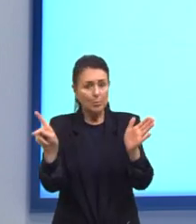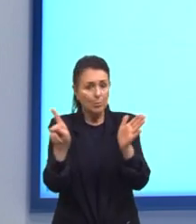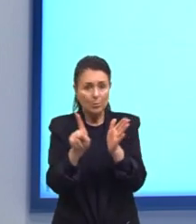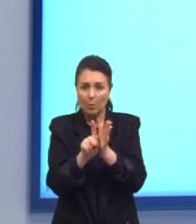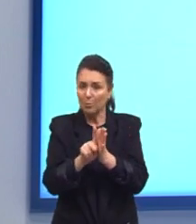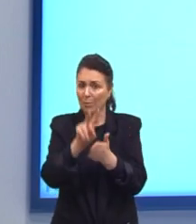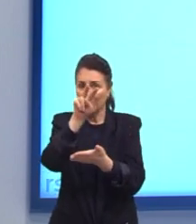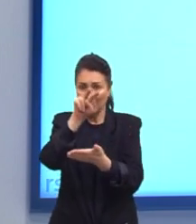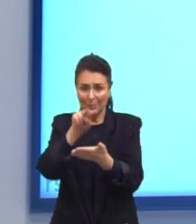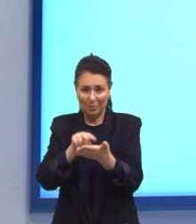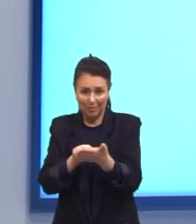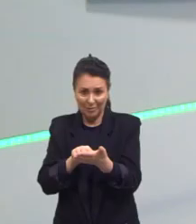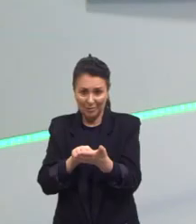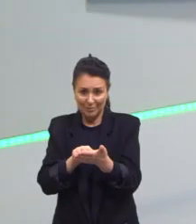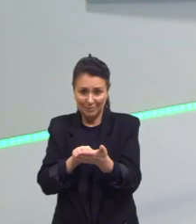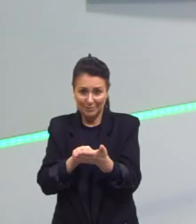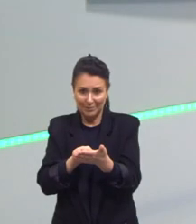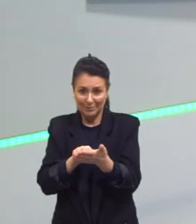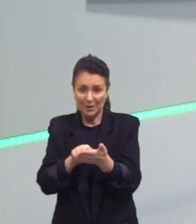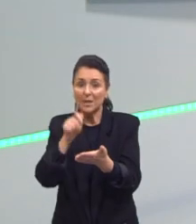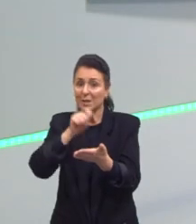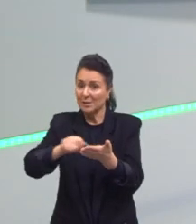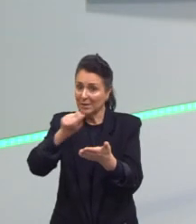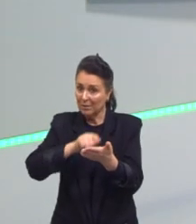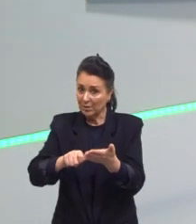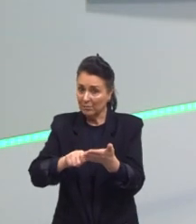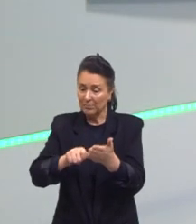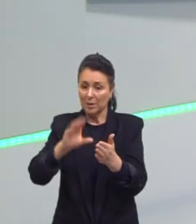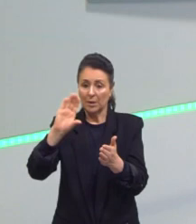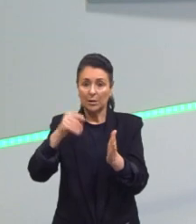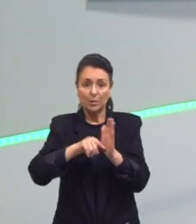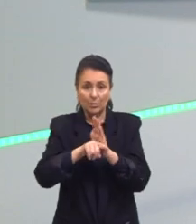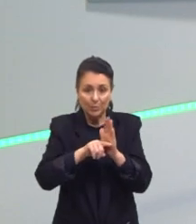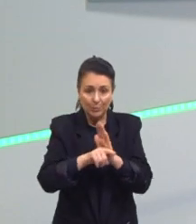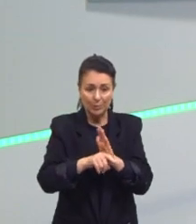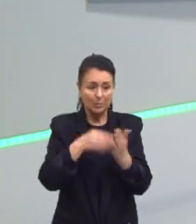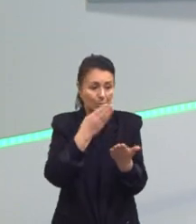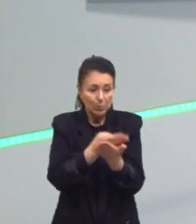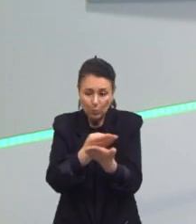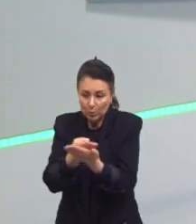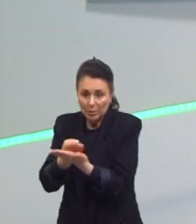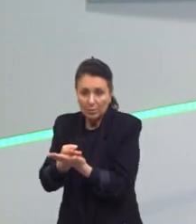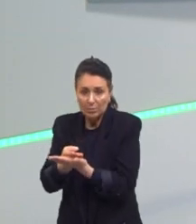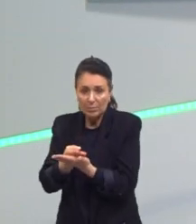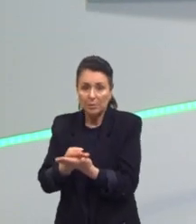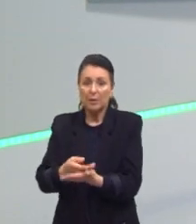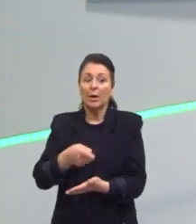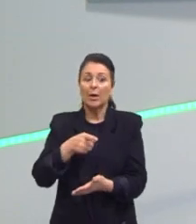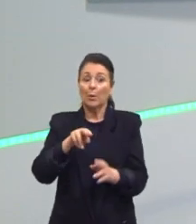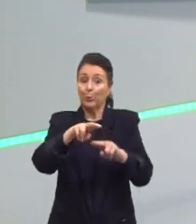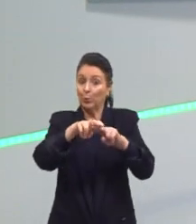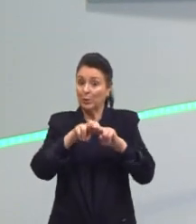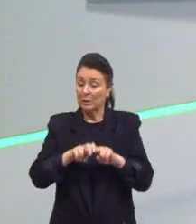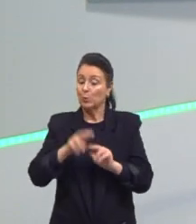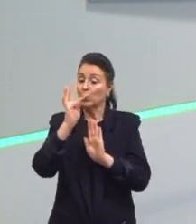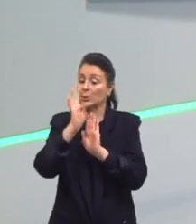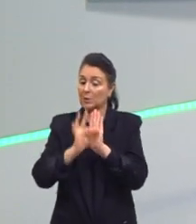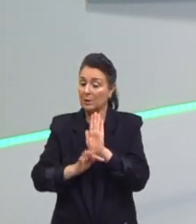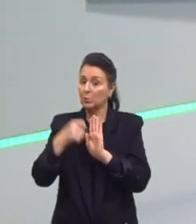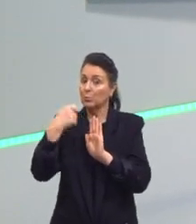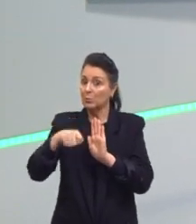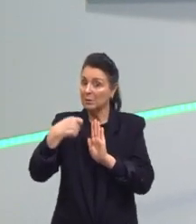Cientistas Pesquisadores Estudantes E por isso Eles precisam De uma